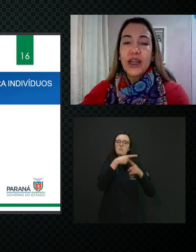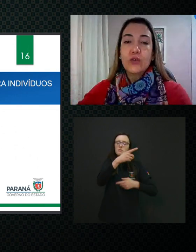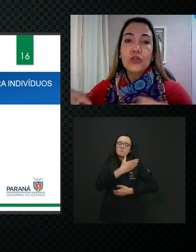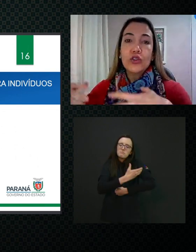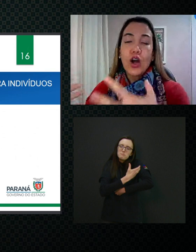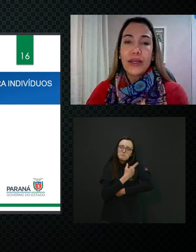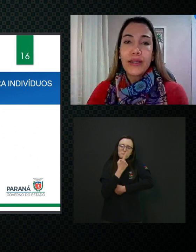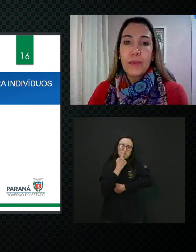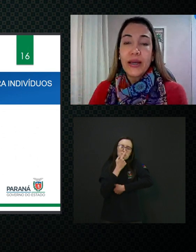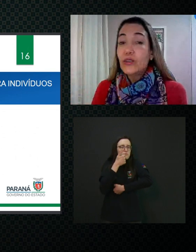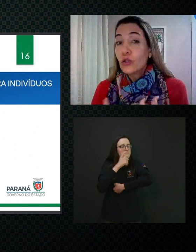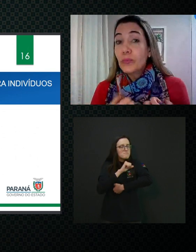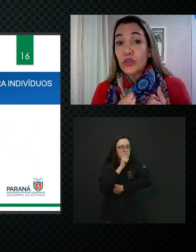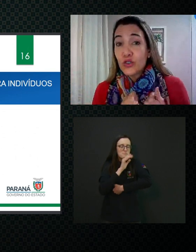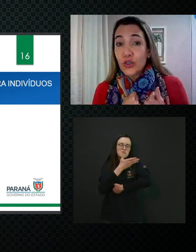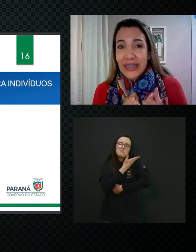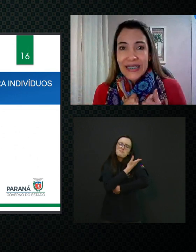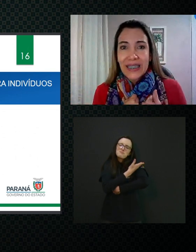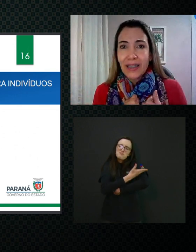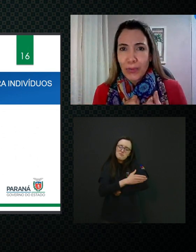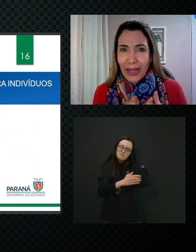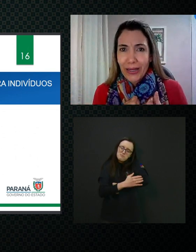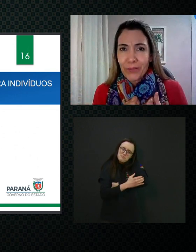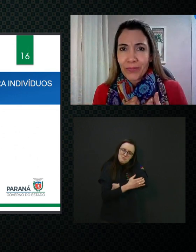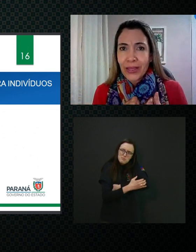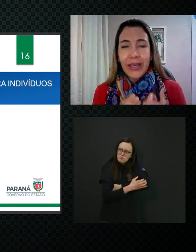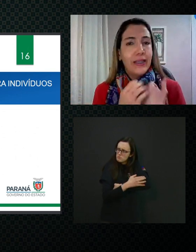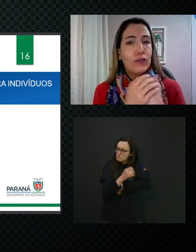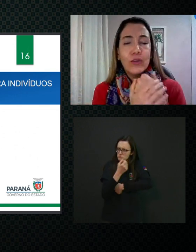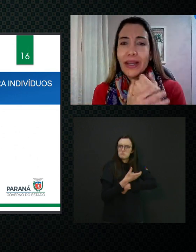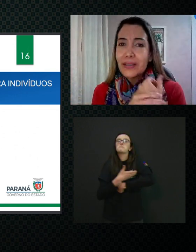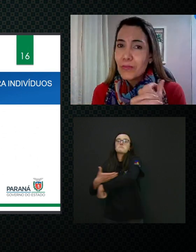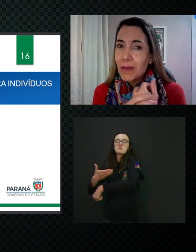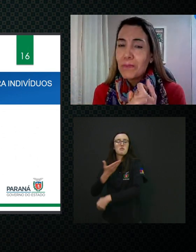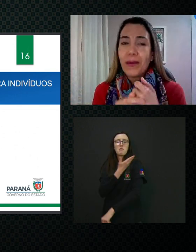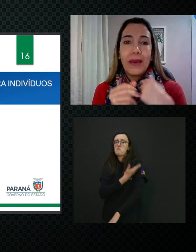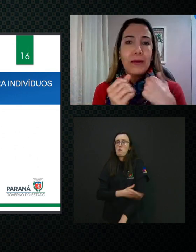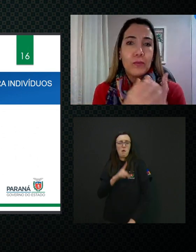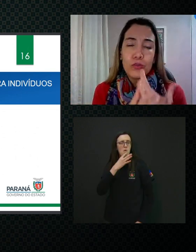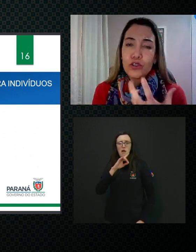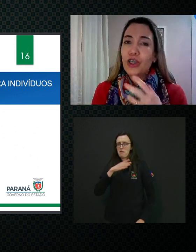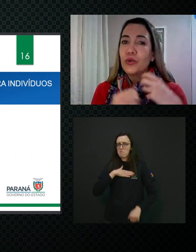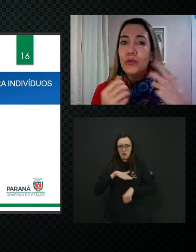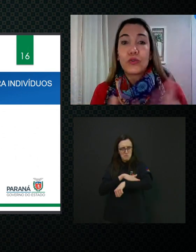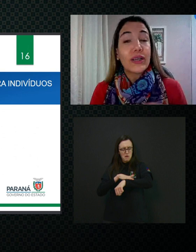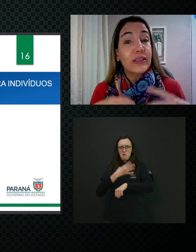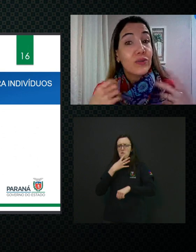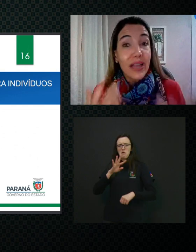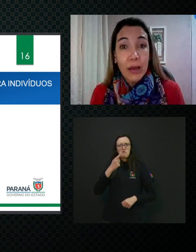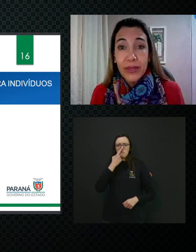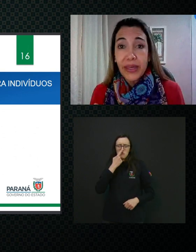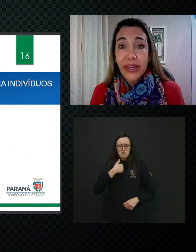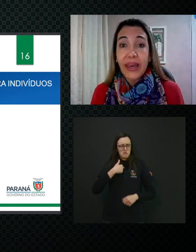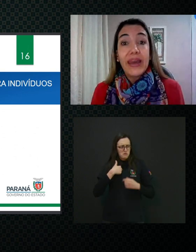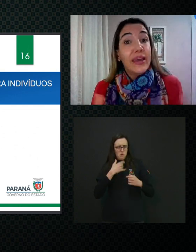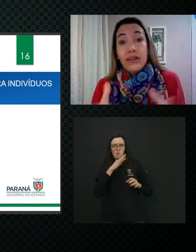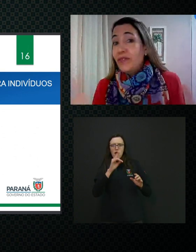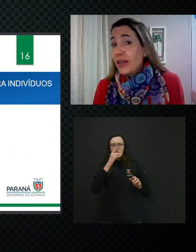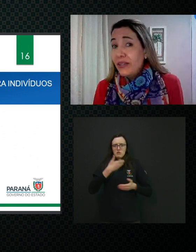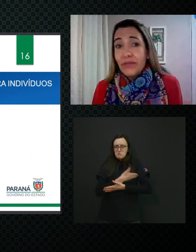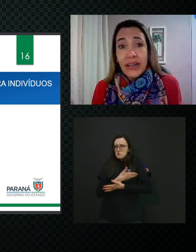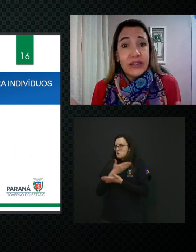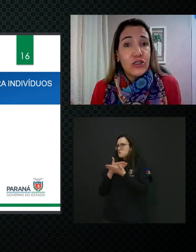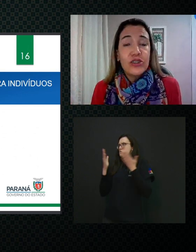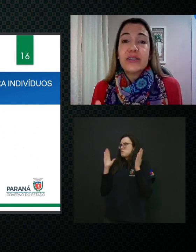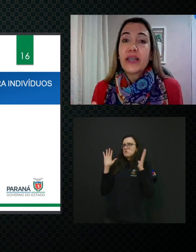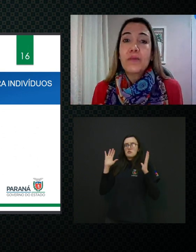o cheiro, o toque da mãe, eu sou uma pessoa desconhecida para ele. Ele não conhece a minha pele, o meu cheiro, o meu toque, ele não sabe quem é. Ele